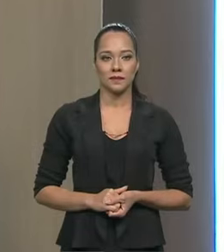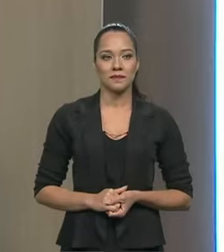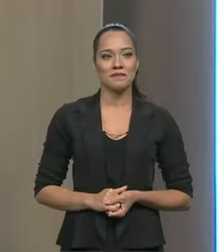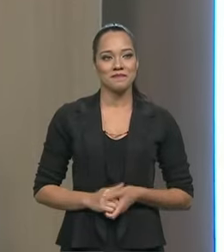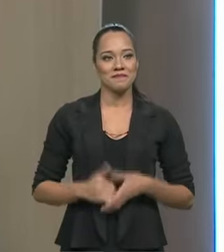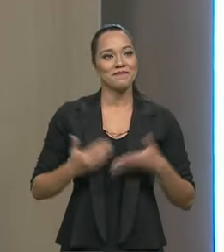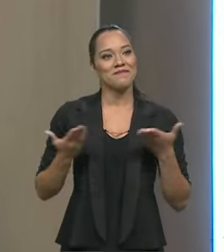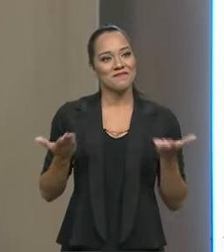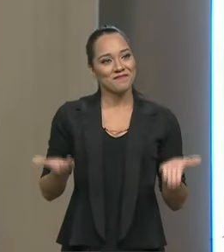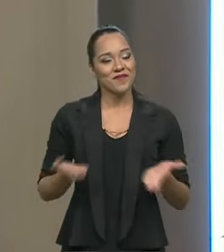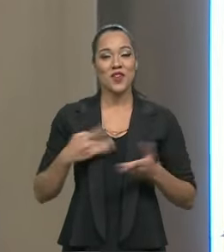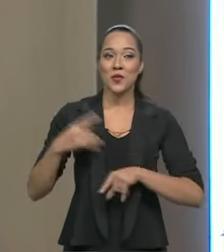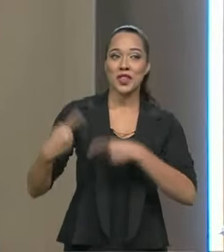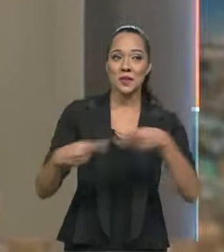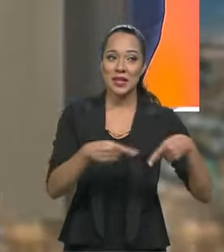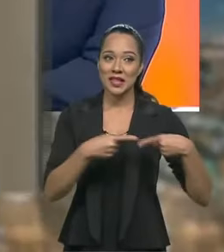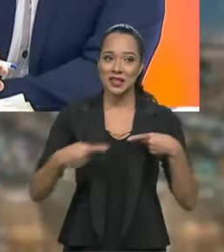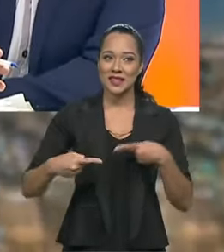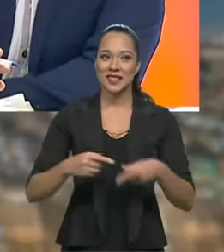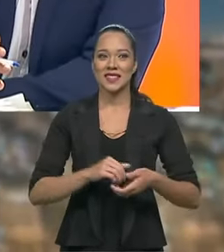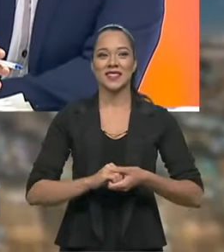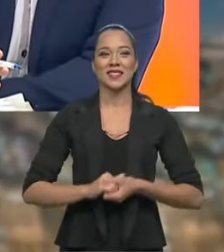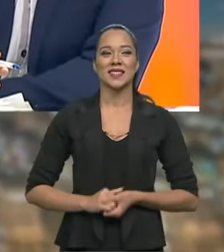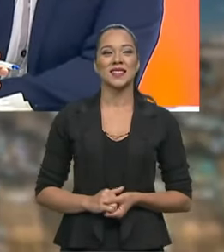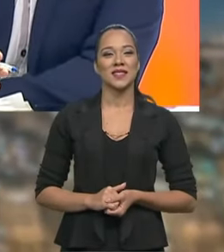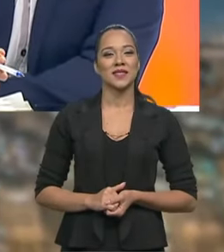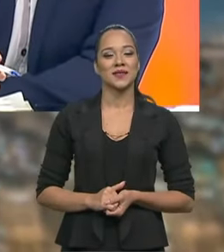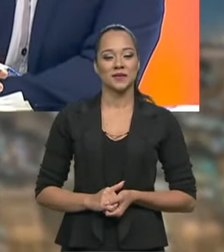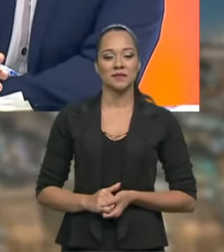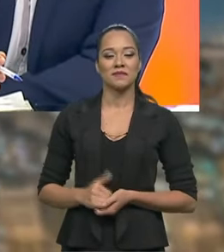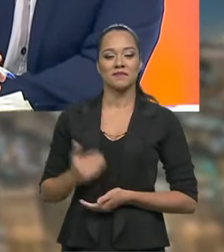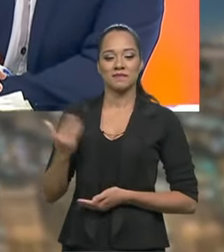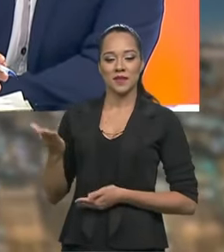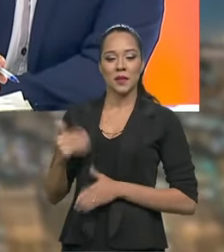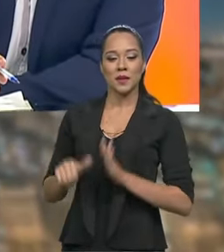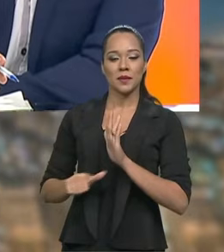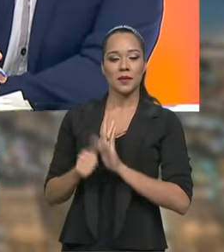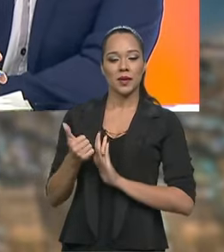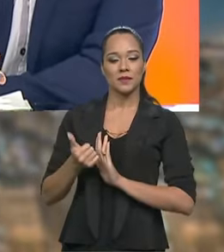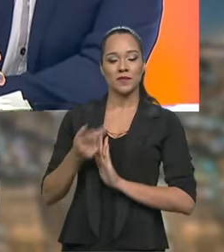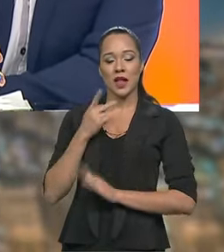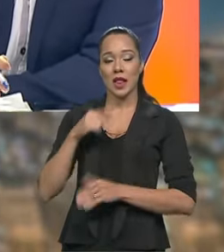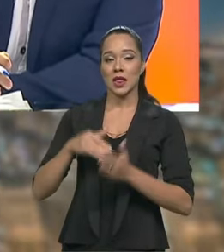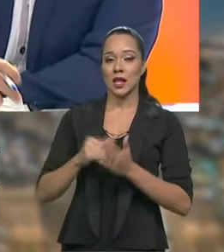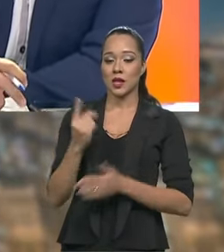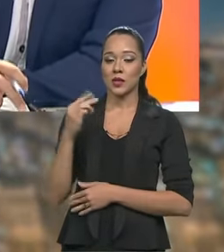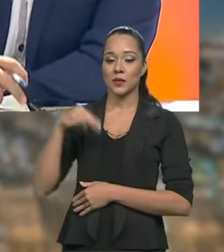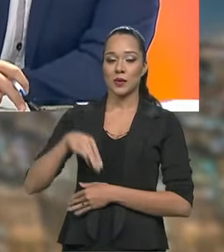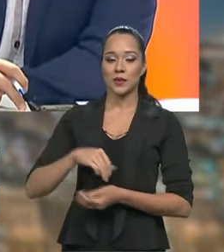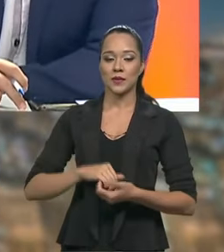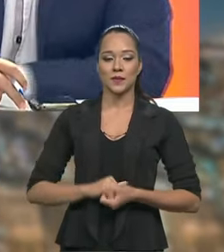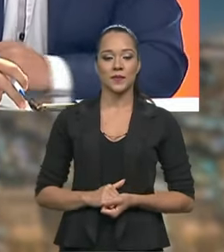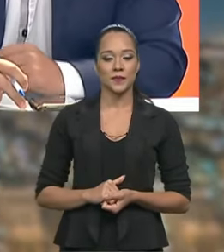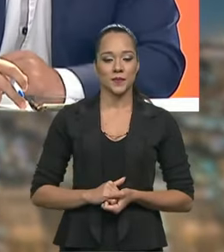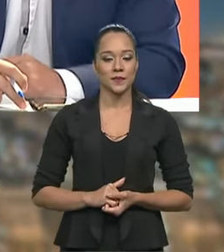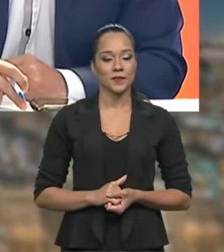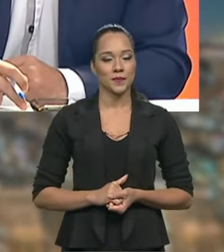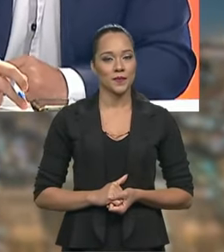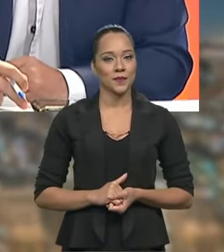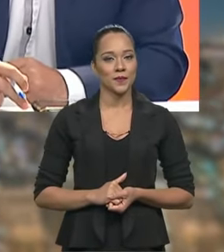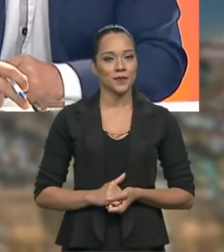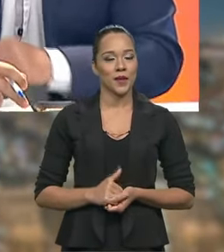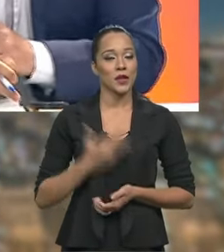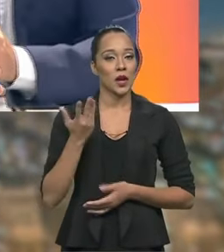E vamos ao nosso debatendo. Celso Miranda, por favor, a sua exposição de até 2 minutos. eu quero